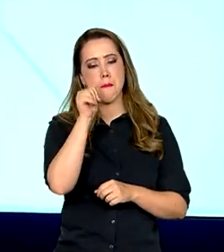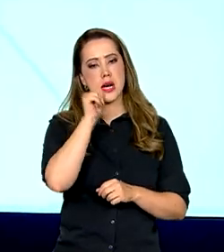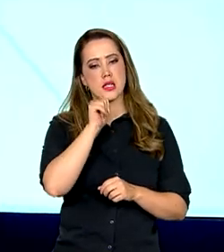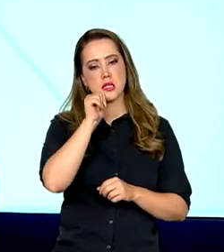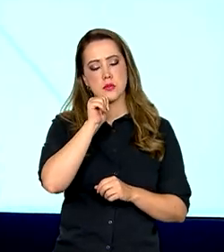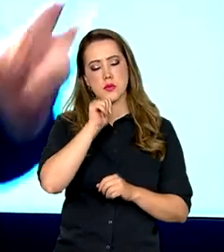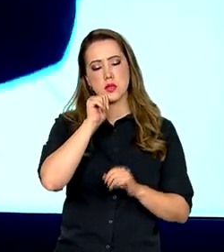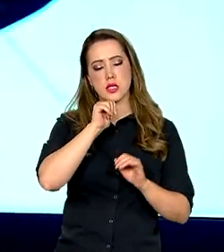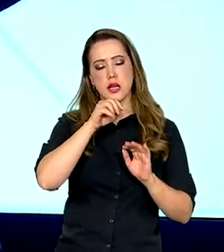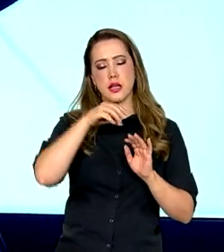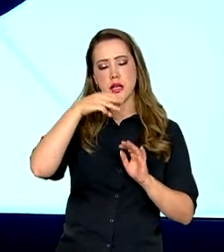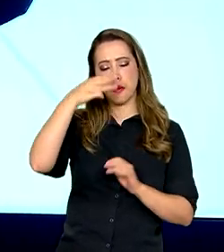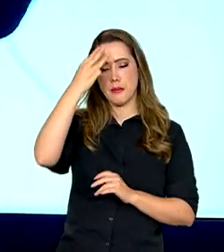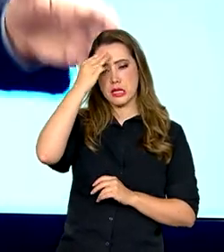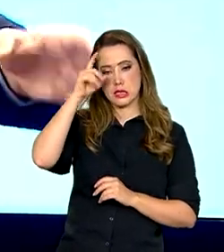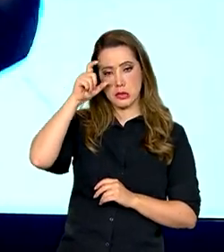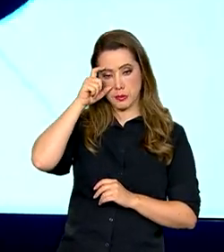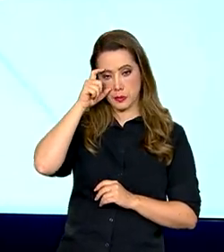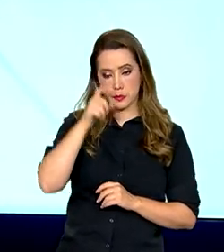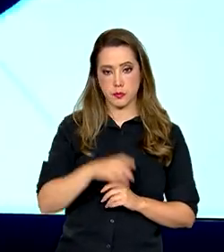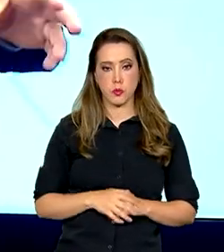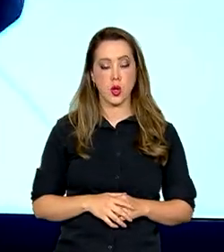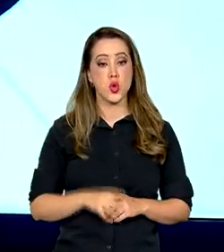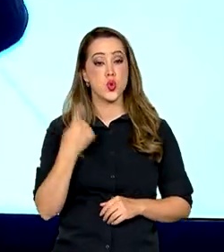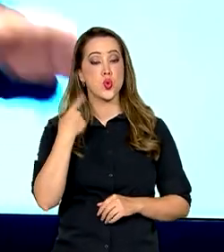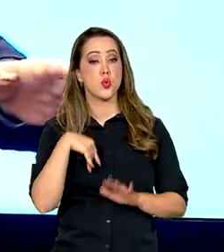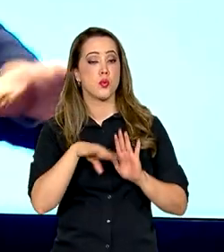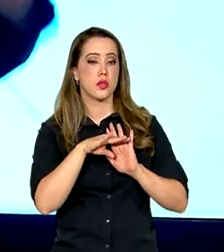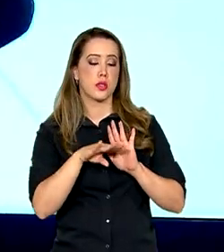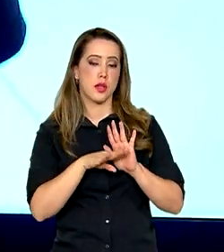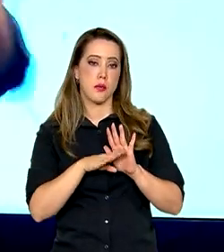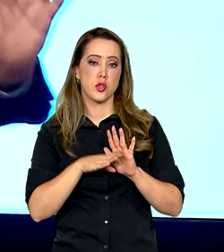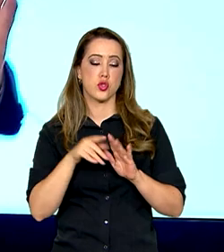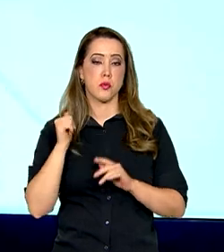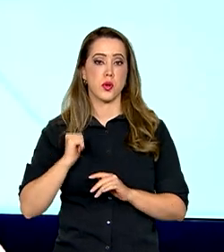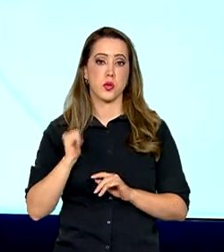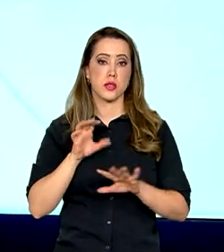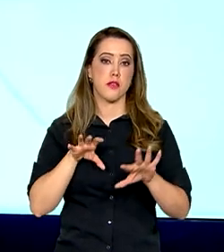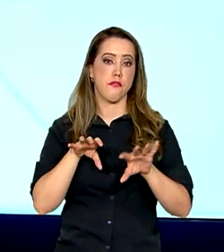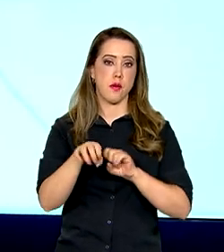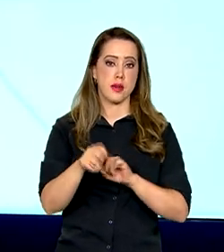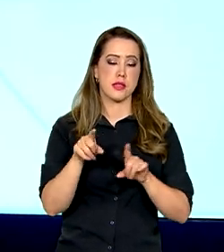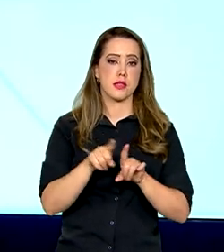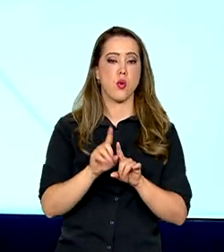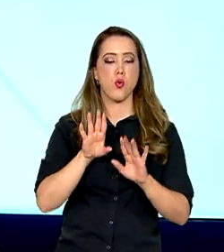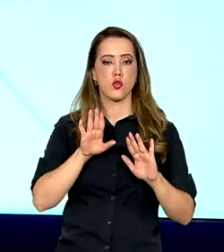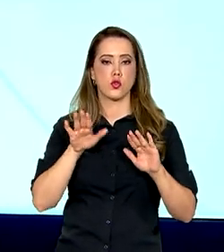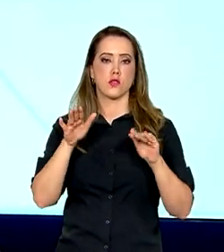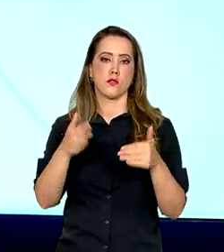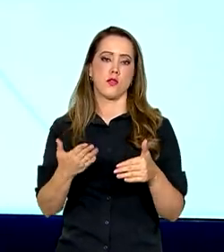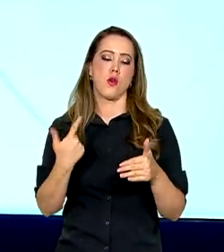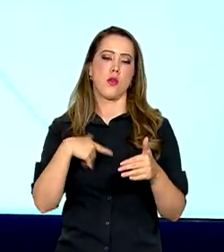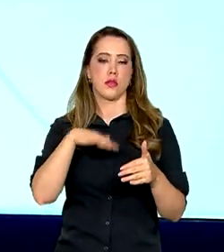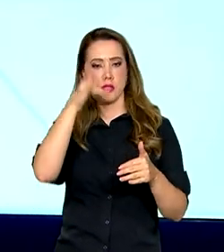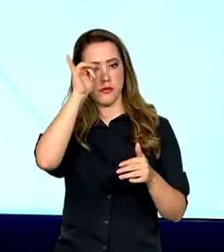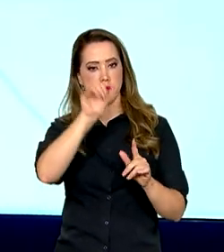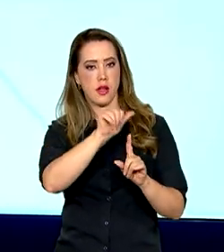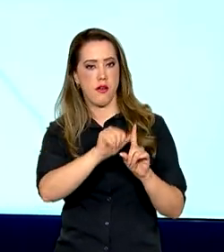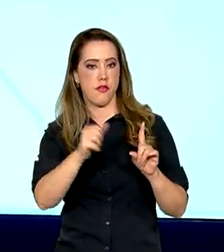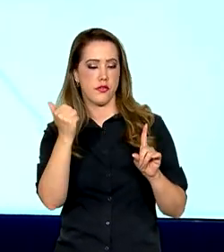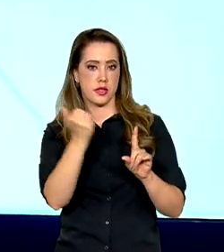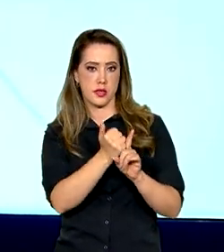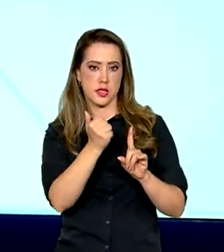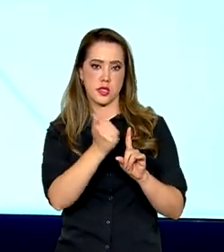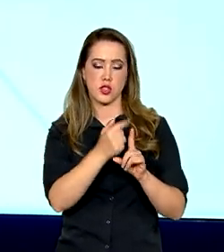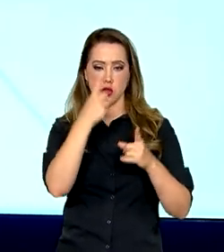programa Bolsa Formação vai ter como foco, um dos focos, combate ao feminicídio e à violência contra a mulher. Nós estamos